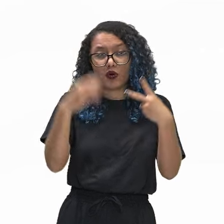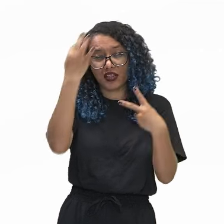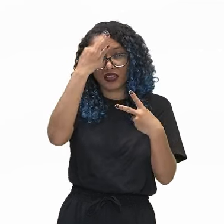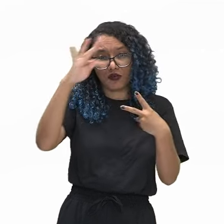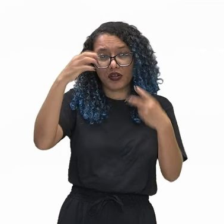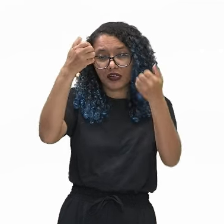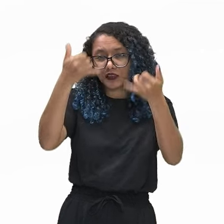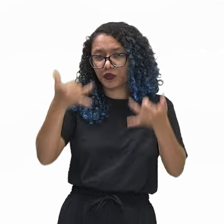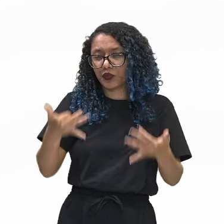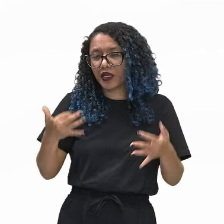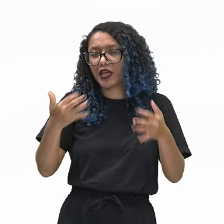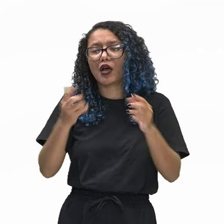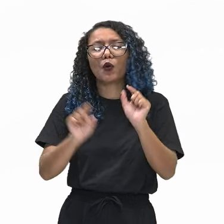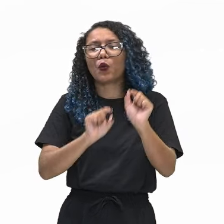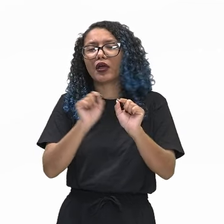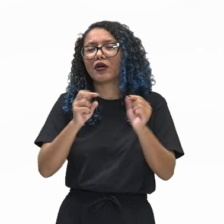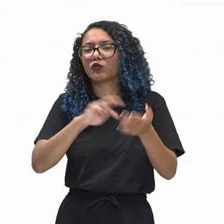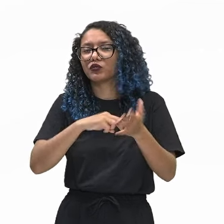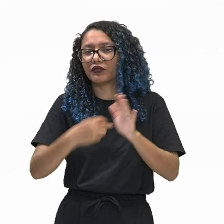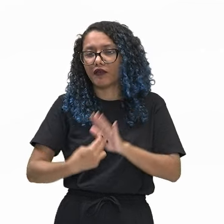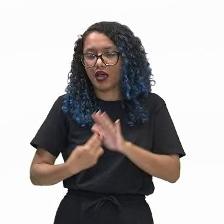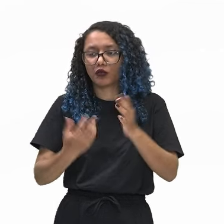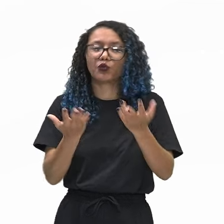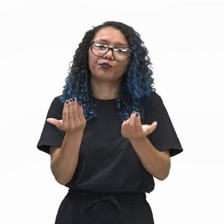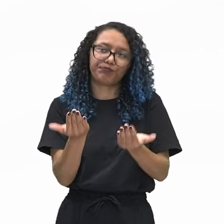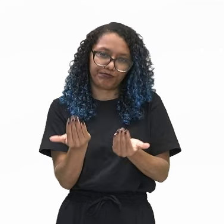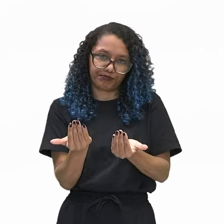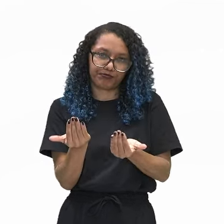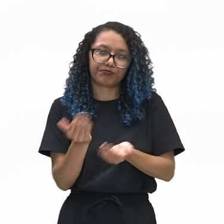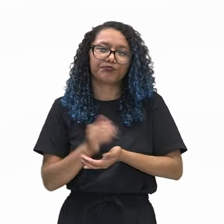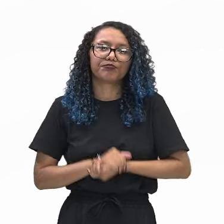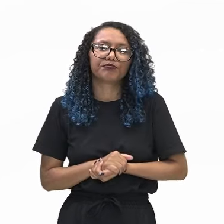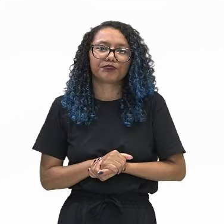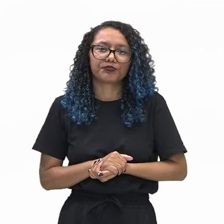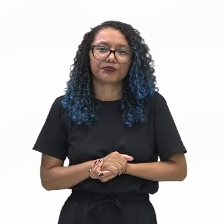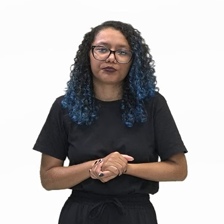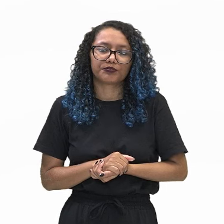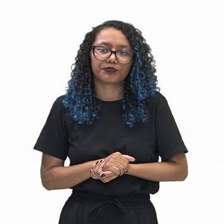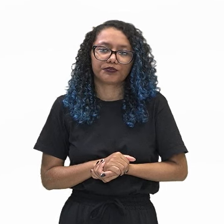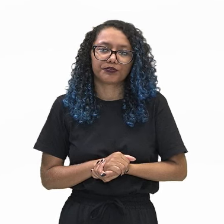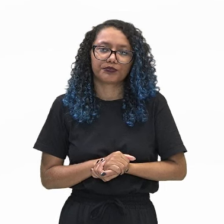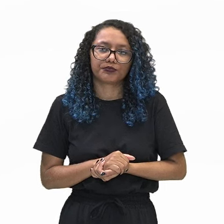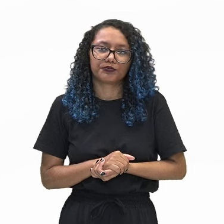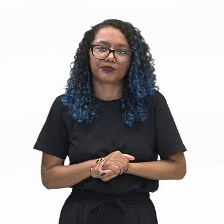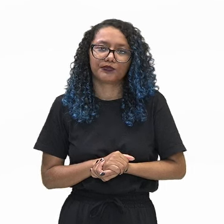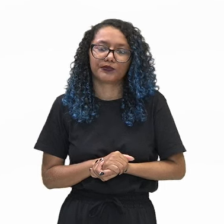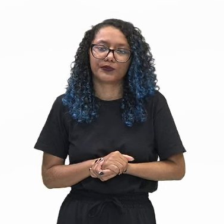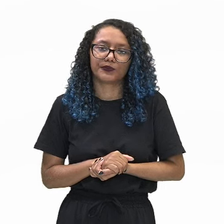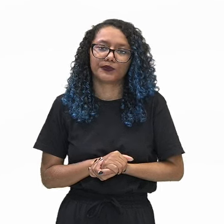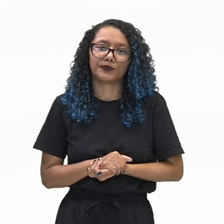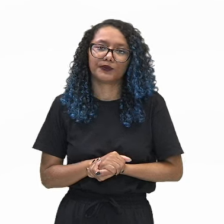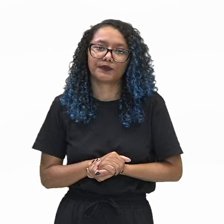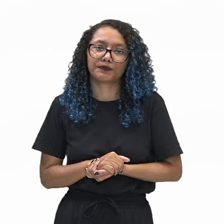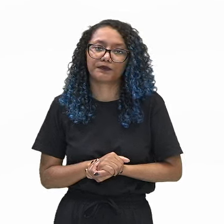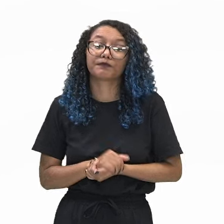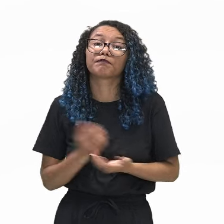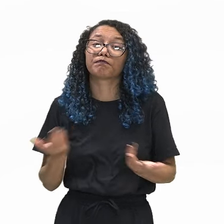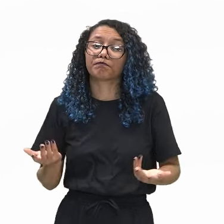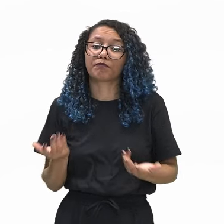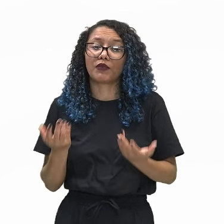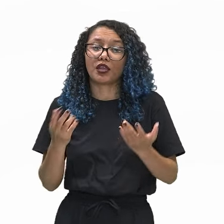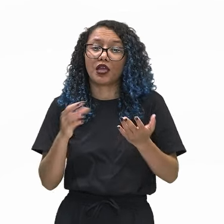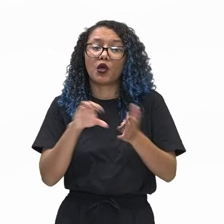juventude. Essa definição é feita